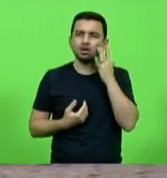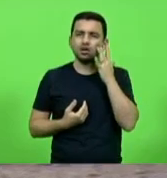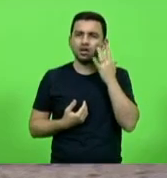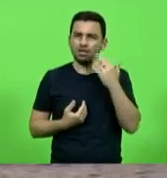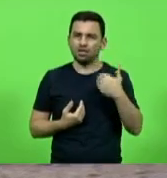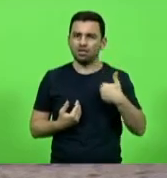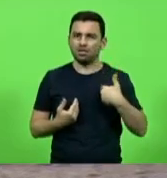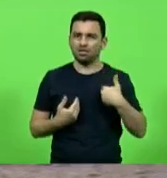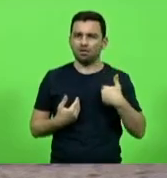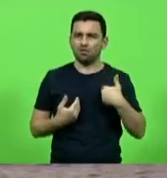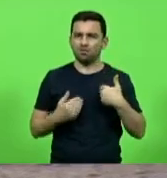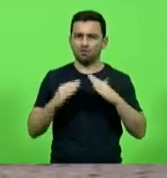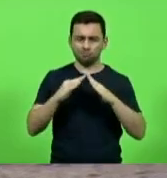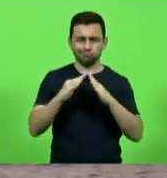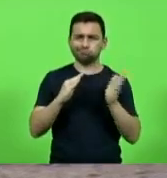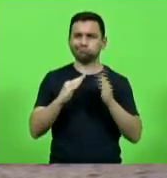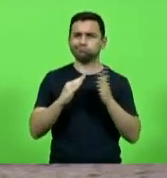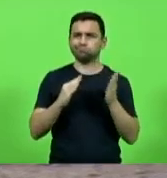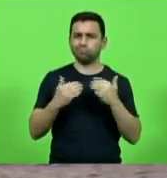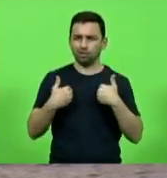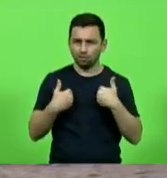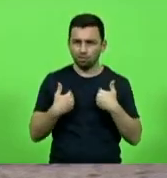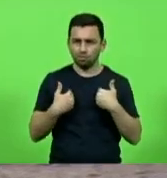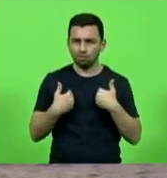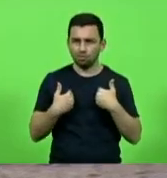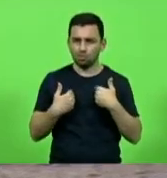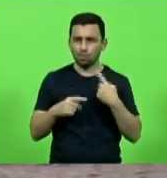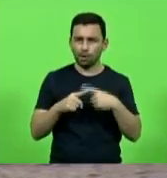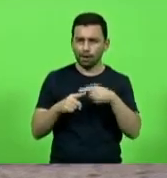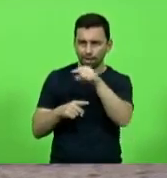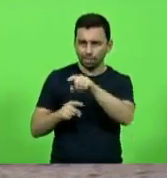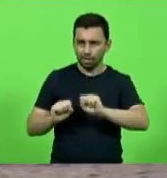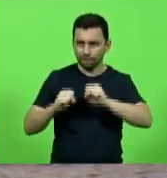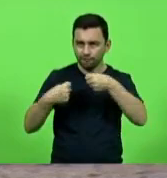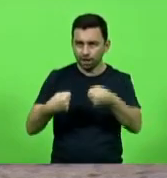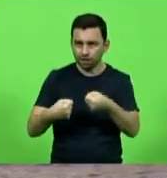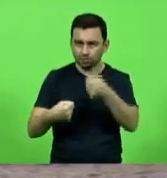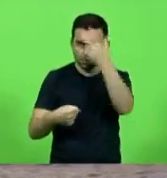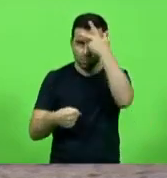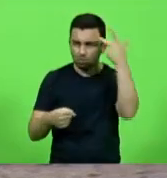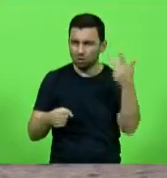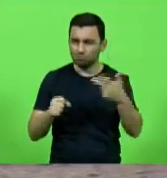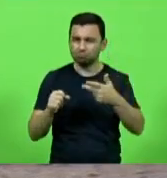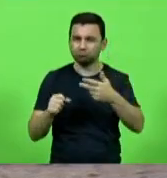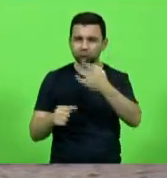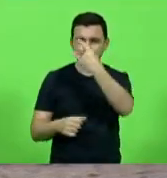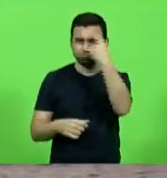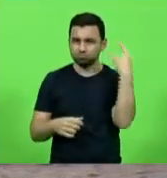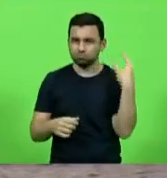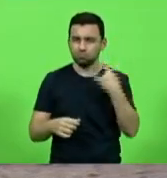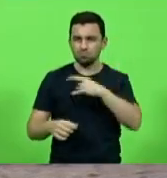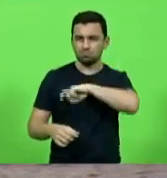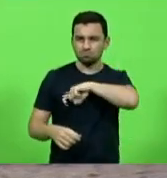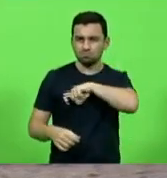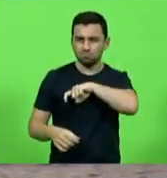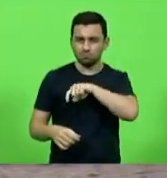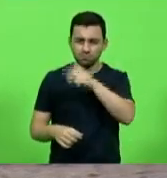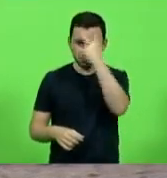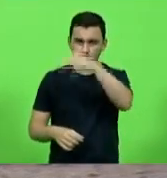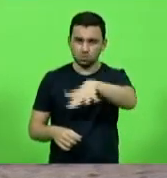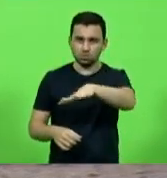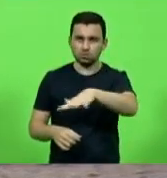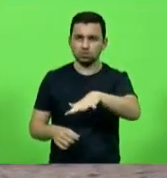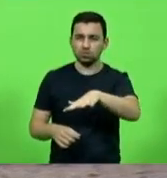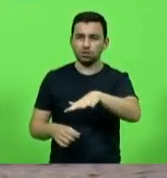fora da casinha quando eu disse que ele defende bandidos, a qual ele mesmo já é taxado como